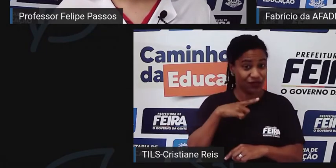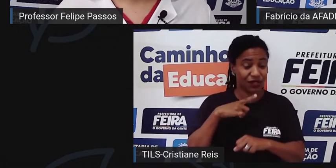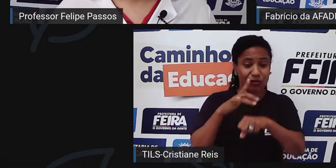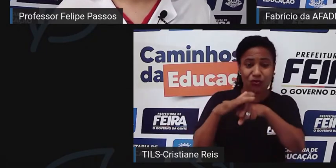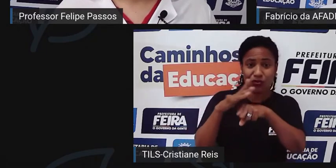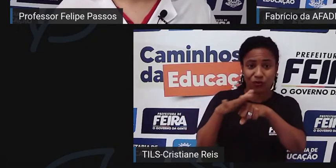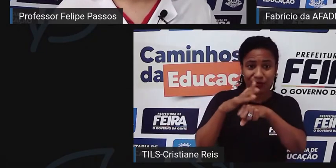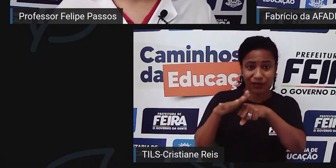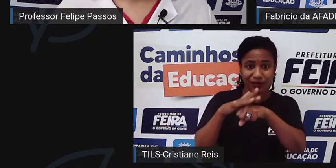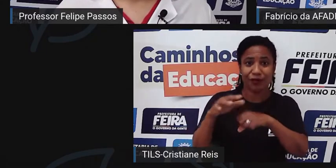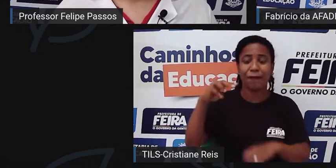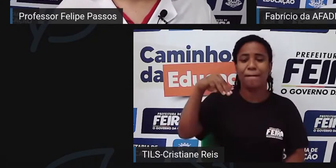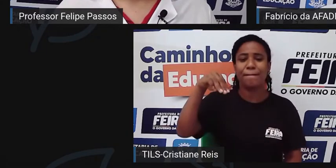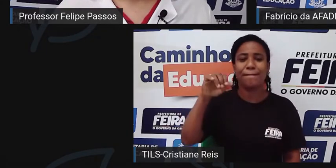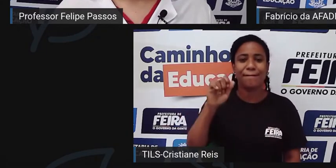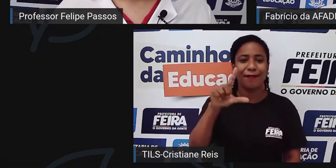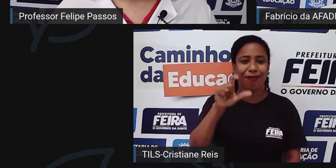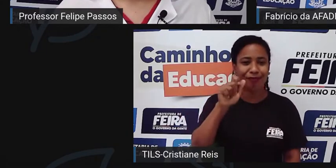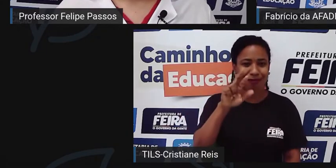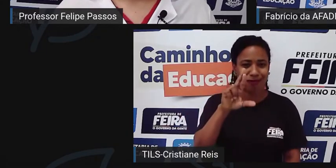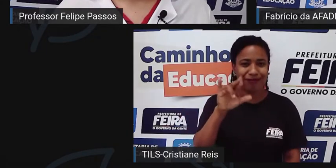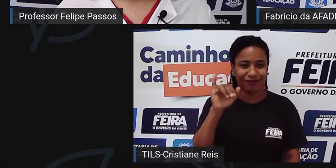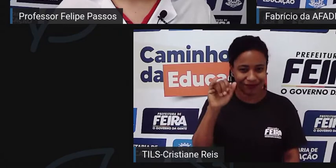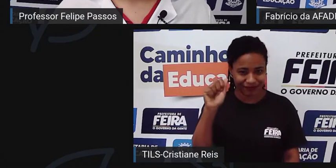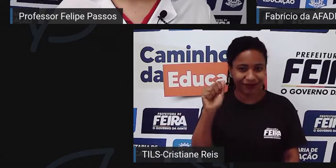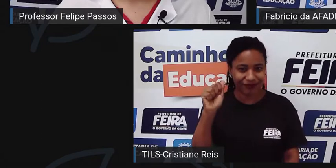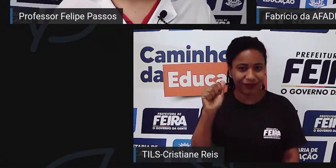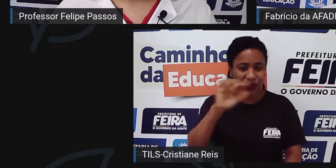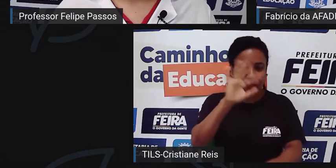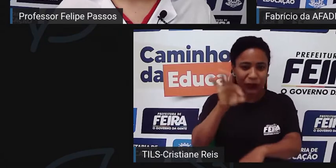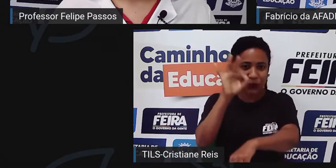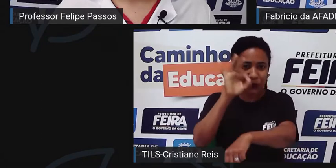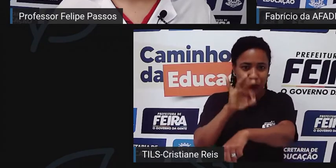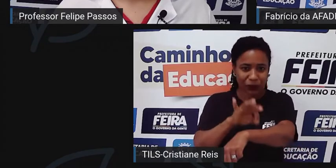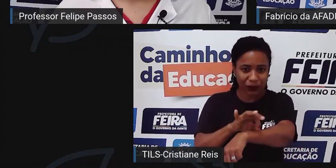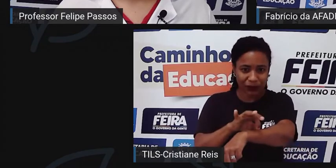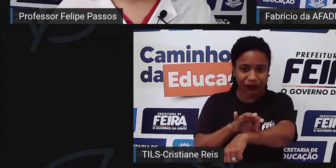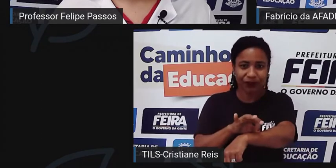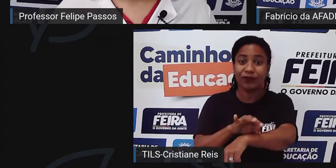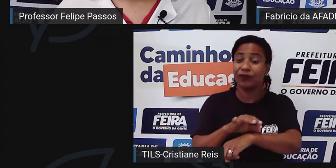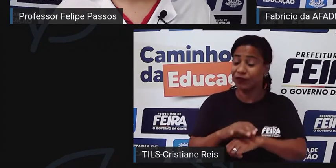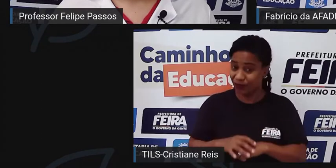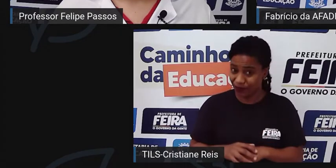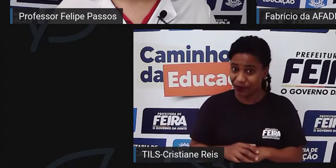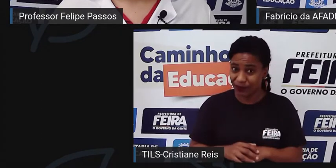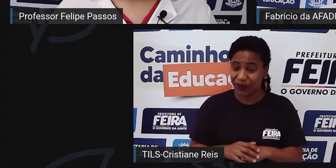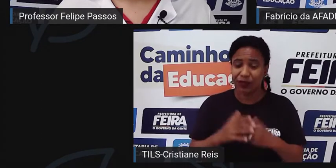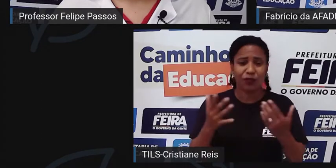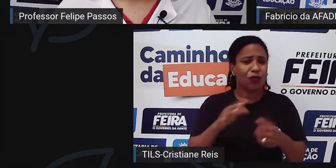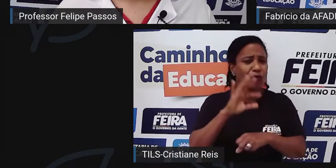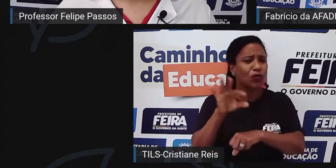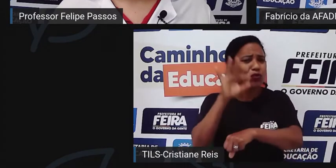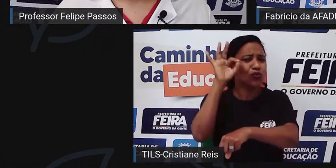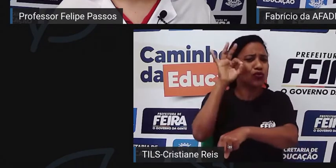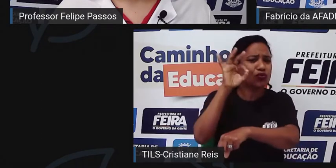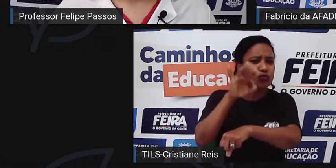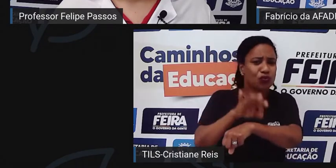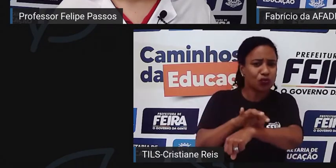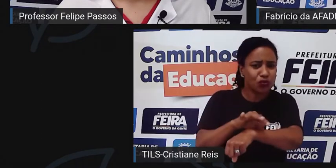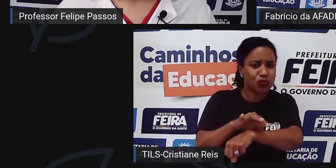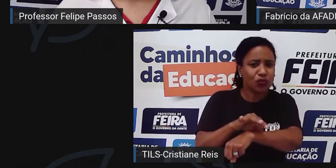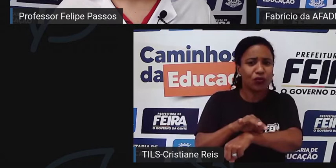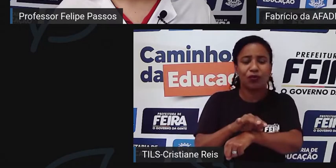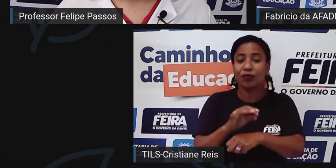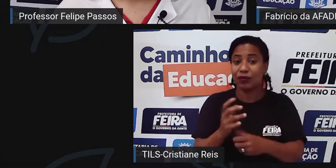né? E um meio de conseguir acabar com a malária foi fazer a questão da